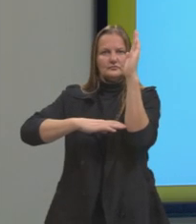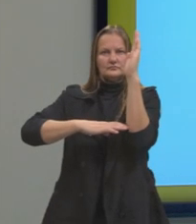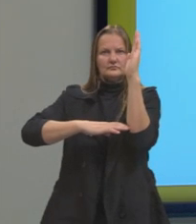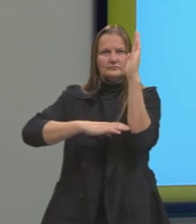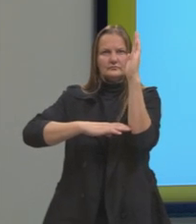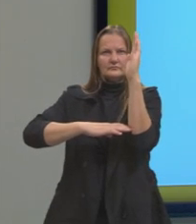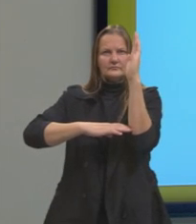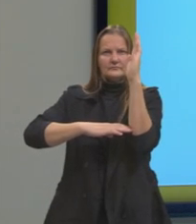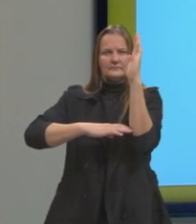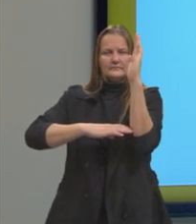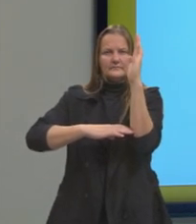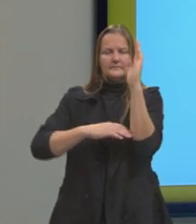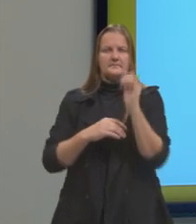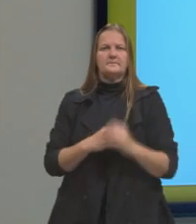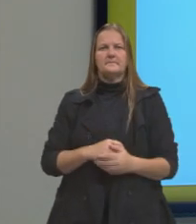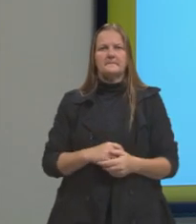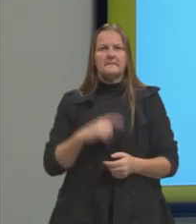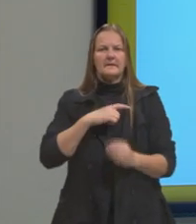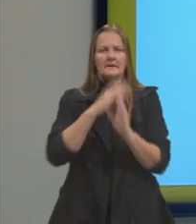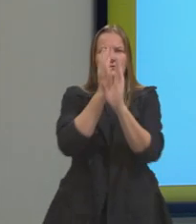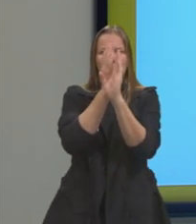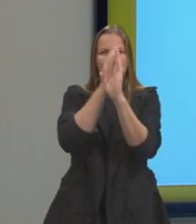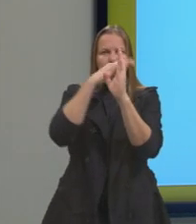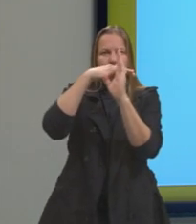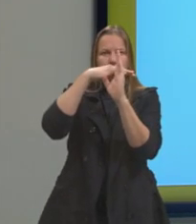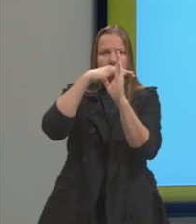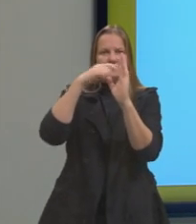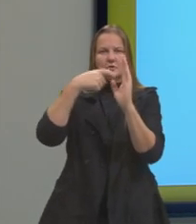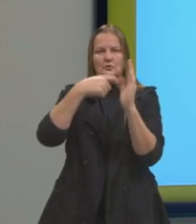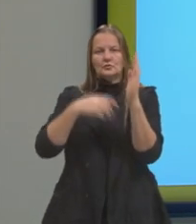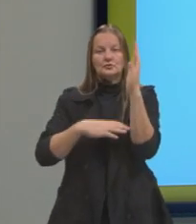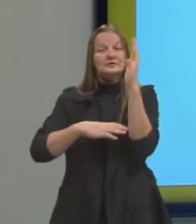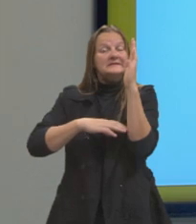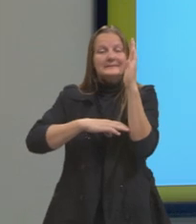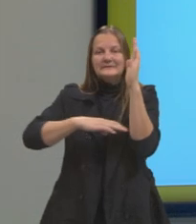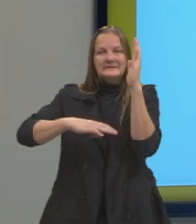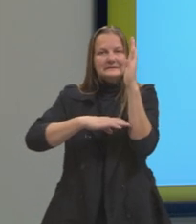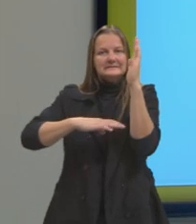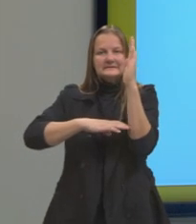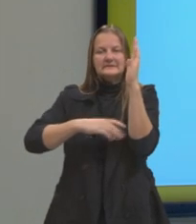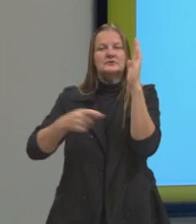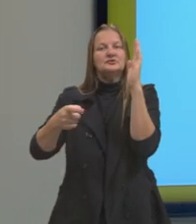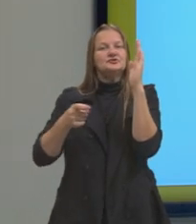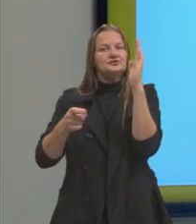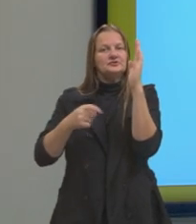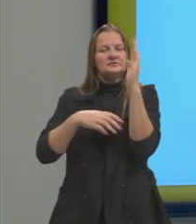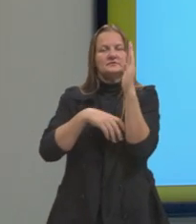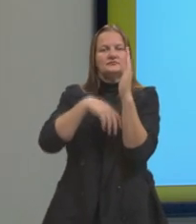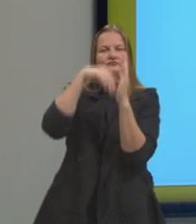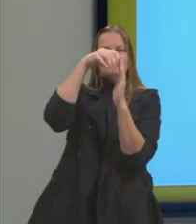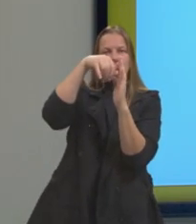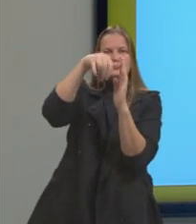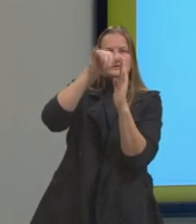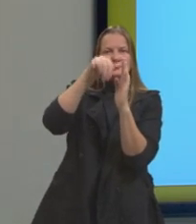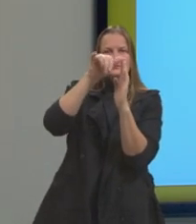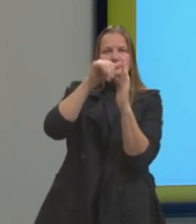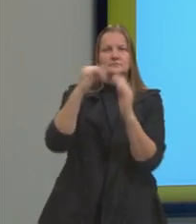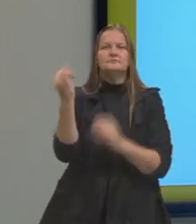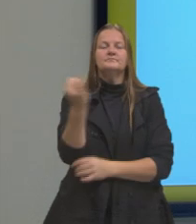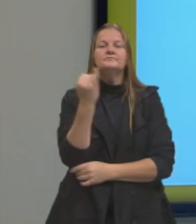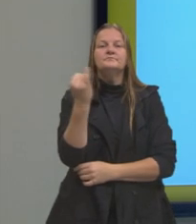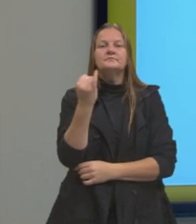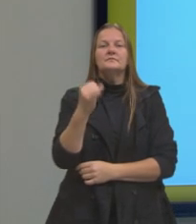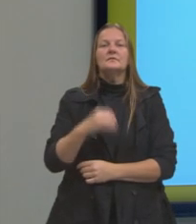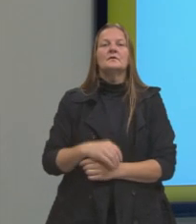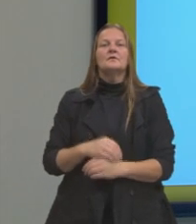simplificado onde nós temos o eixo x e o eixo y. importante que nesse